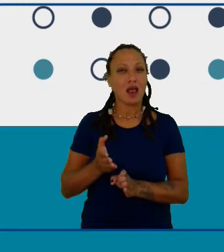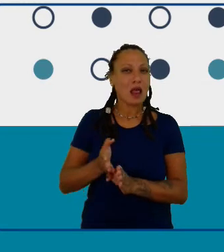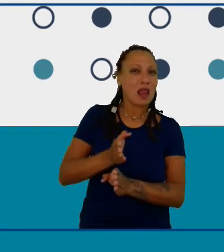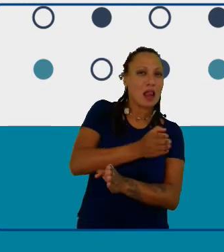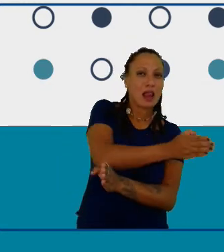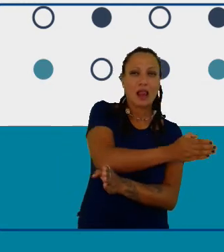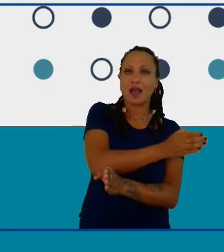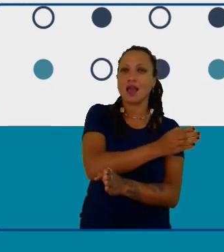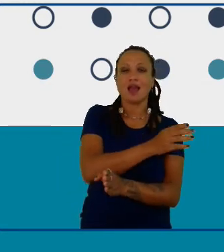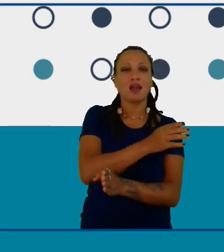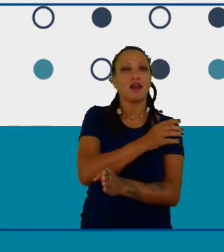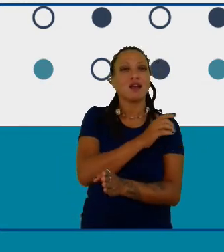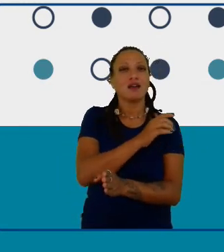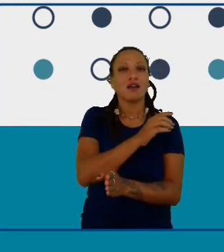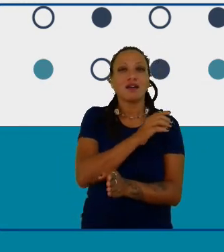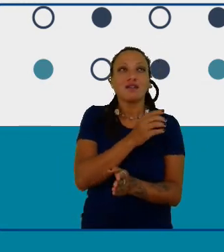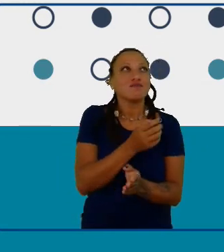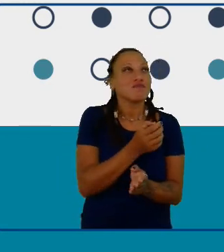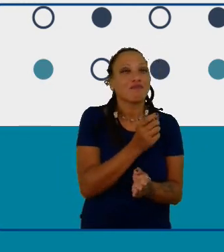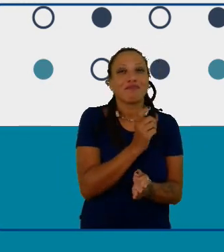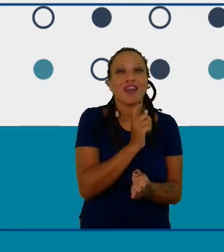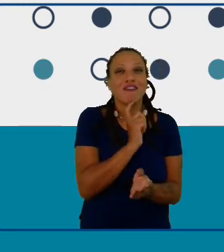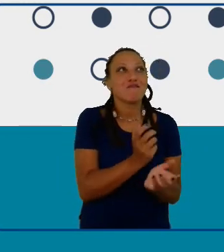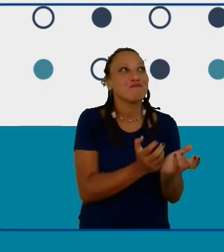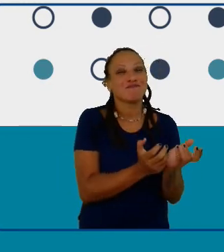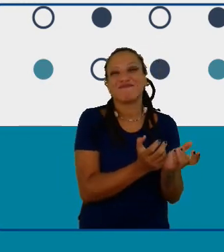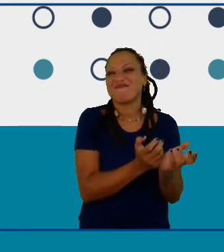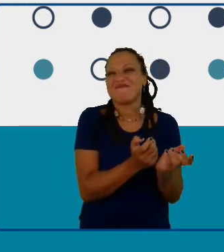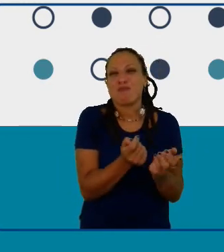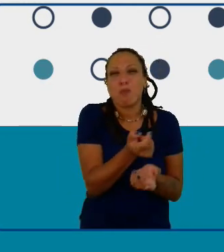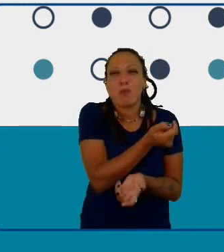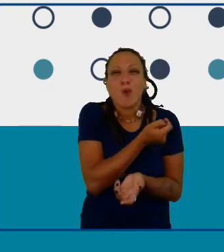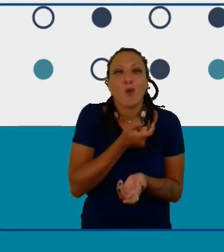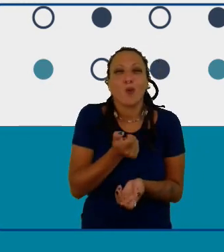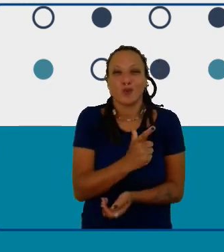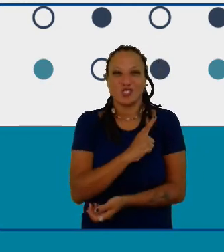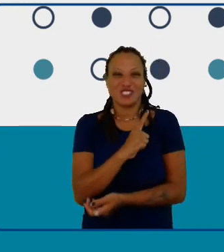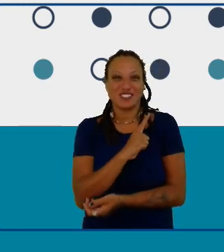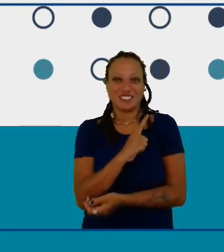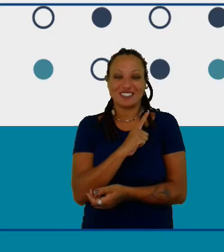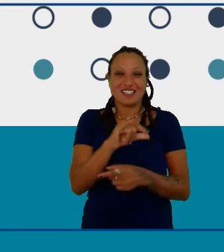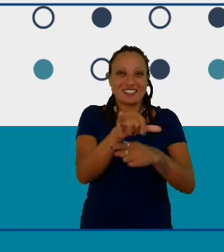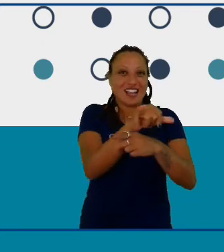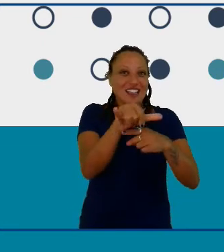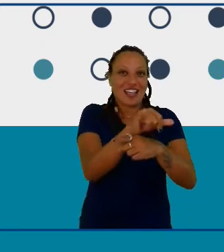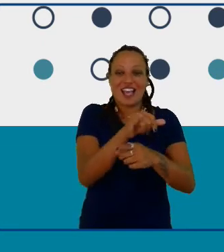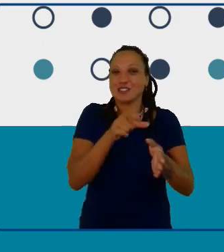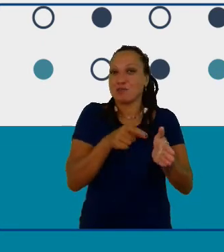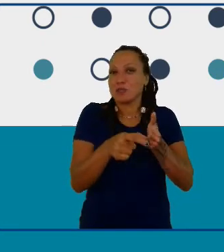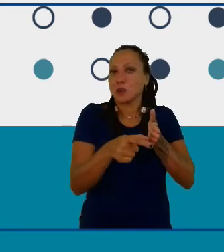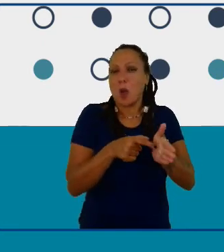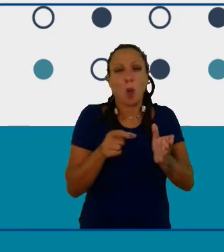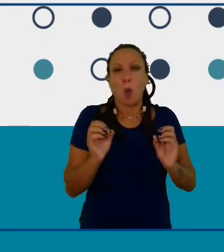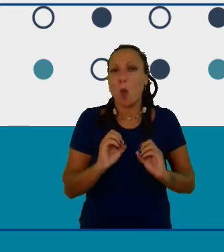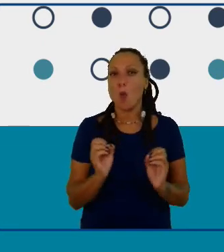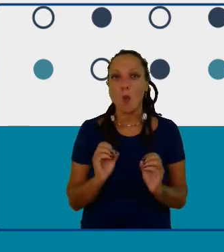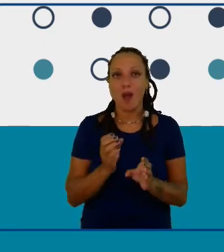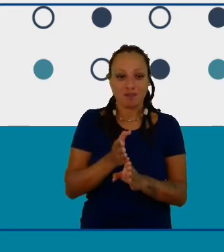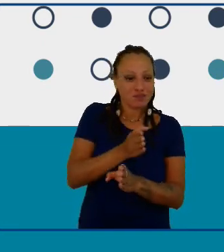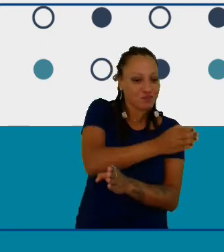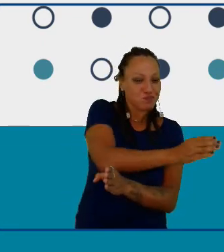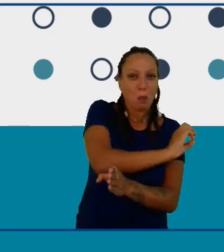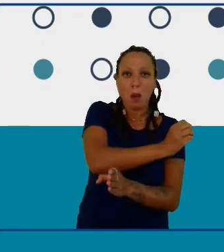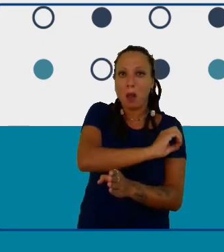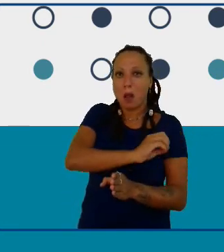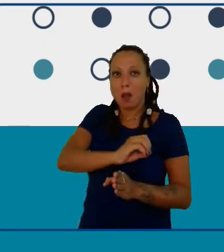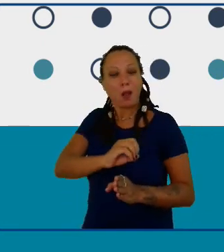tínhamos ainda todas essas estratégias essas possibilidades com o British Council aqui representado na figura da